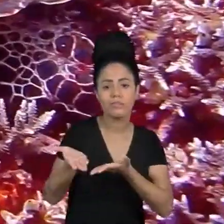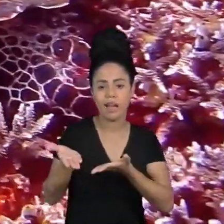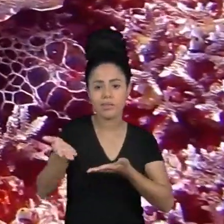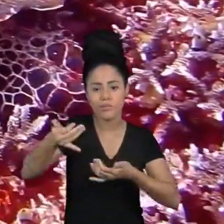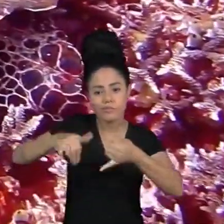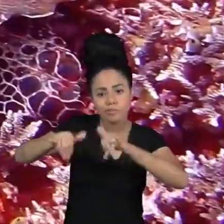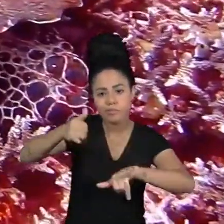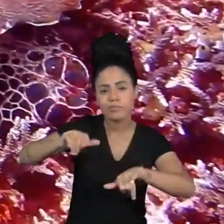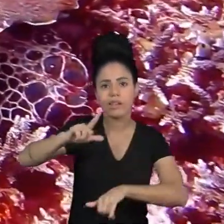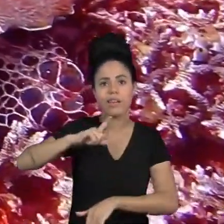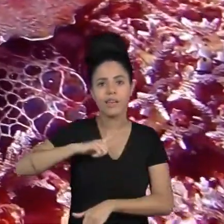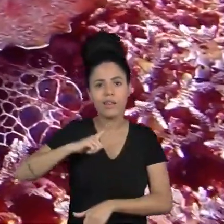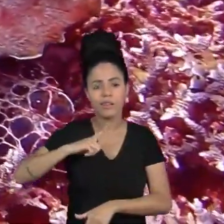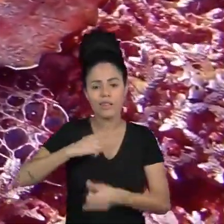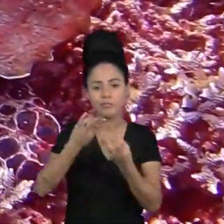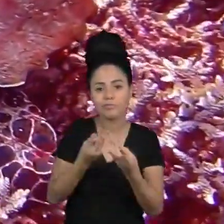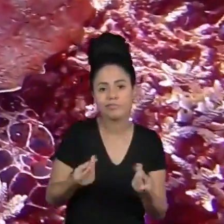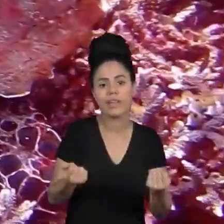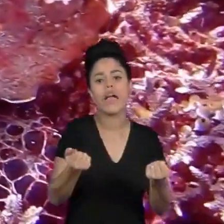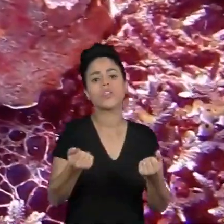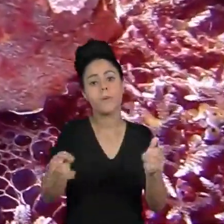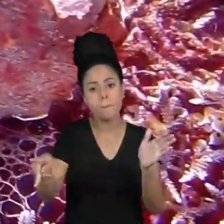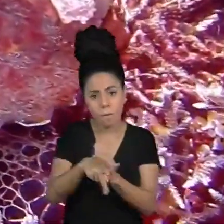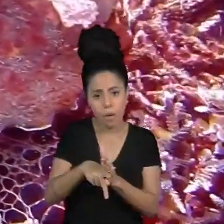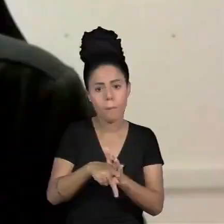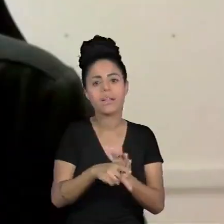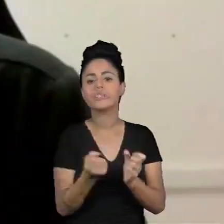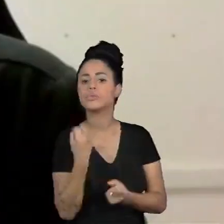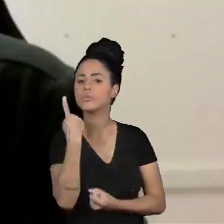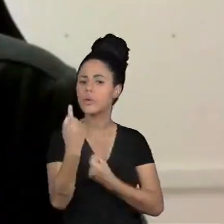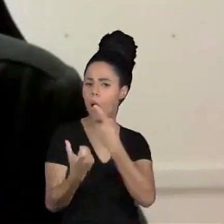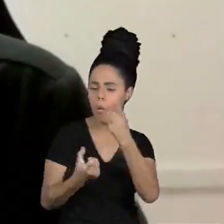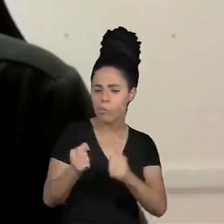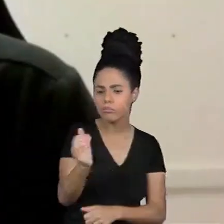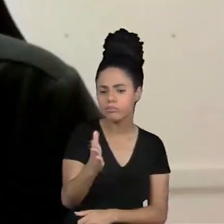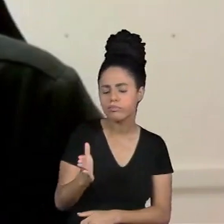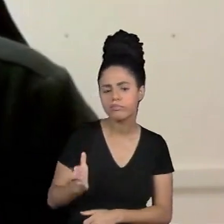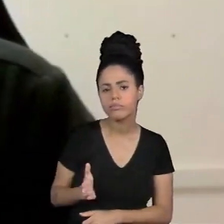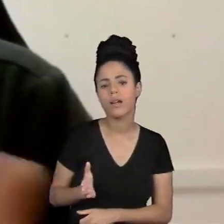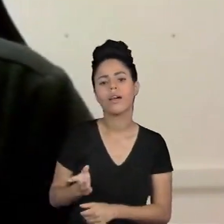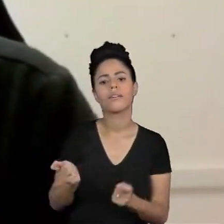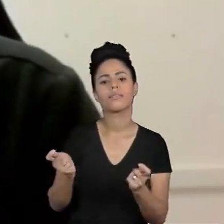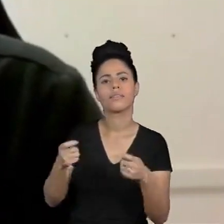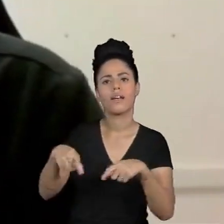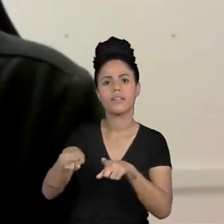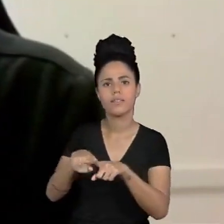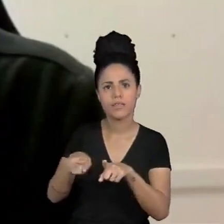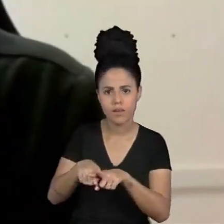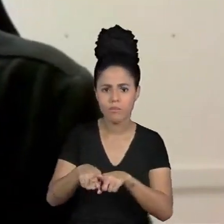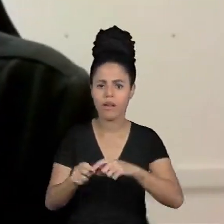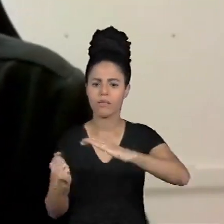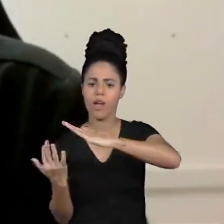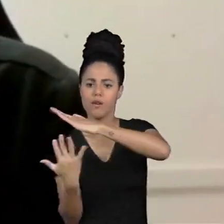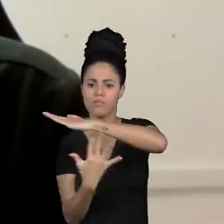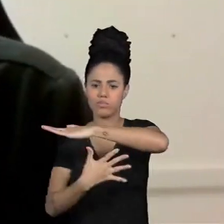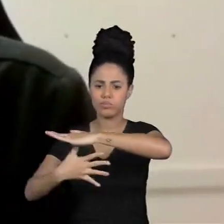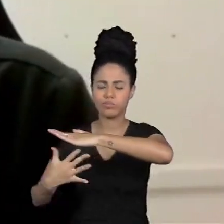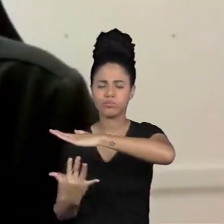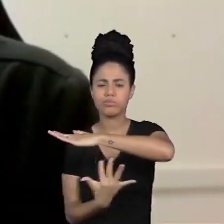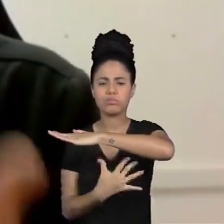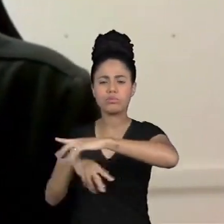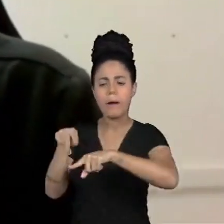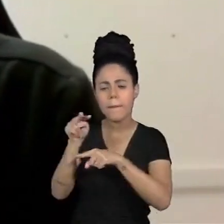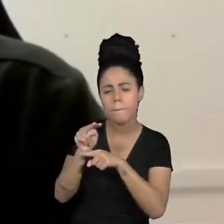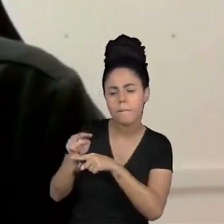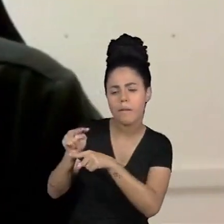provenientes de algumas espécies presentes nos ambientes recifais os recifes também protegem a costa de